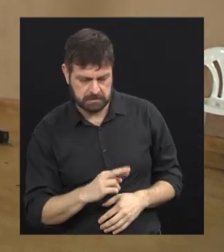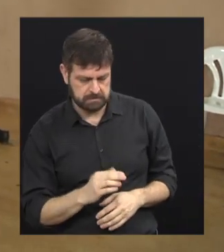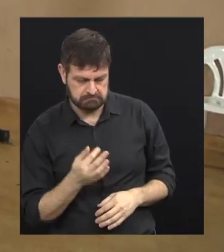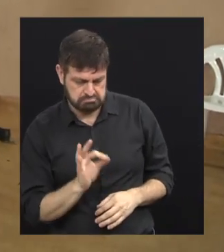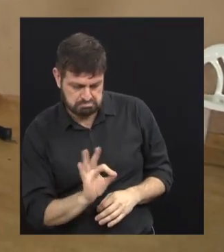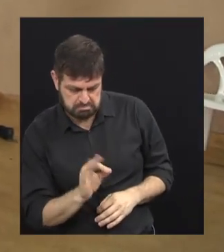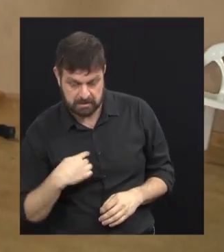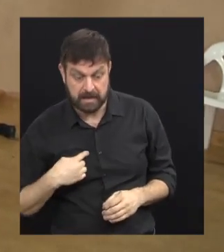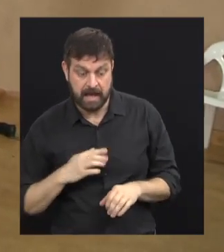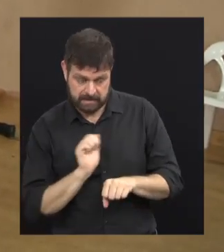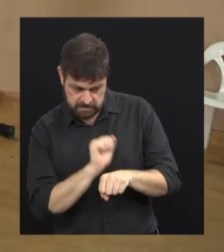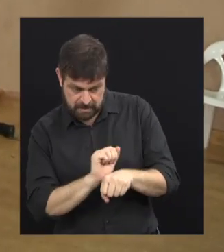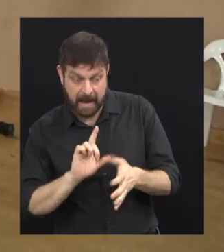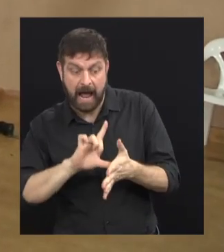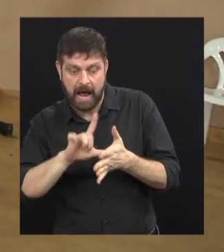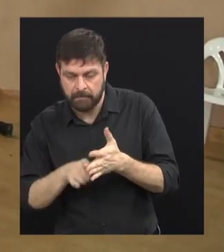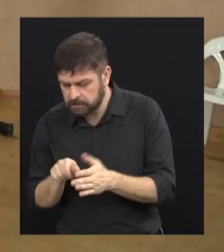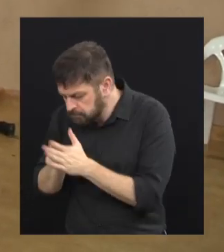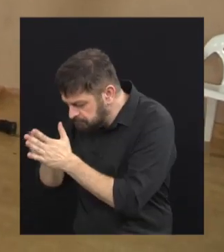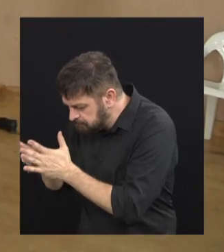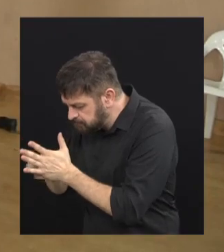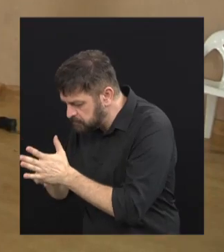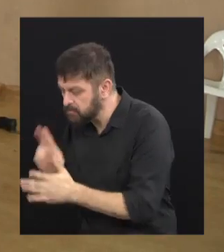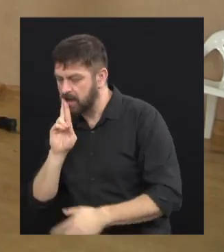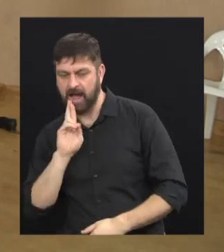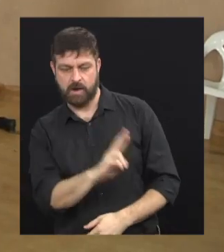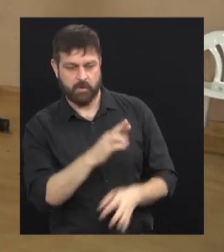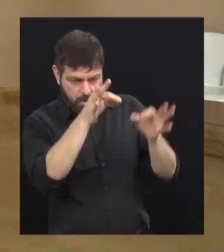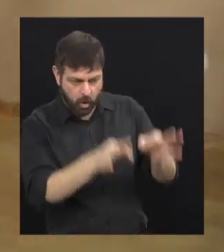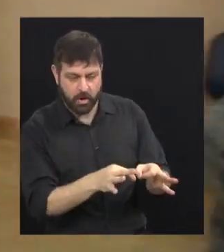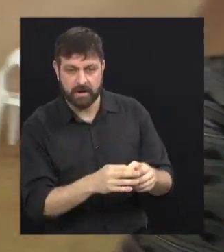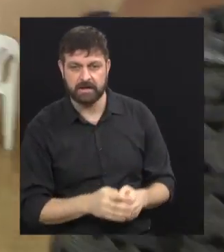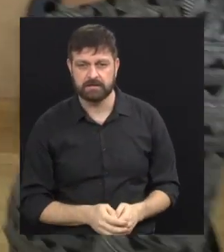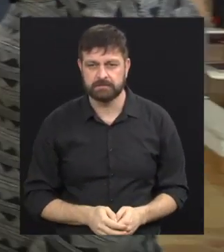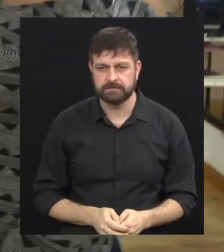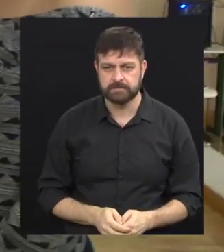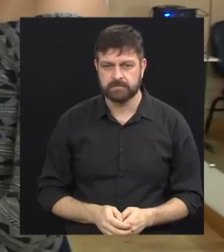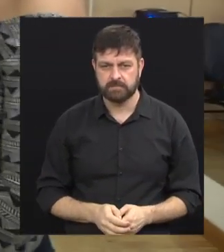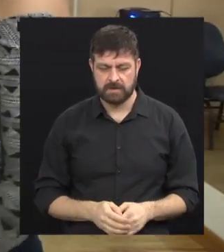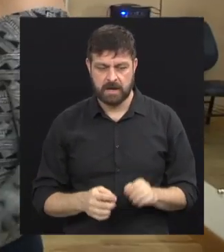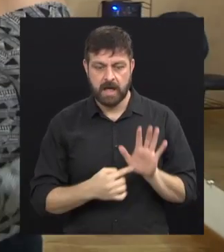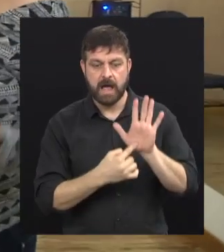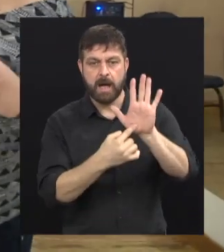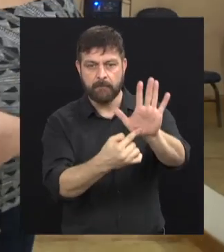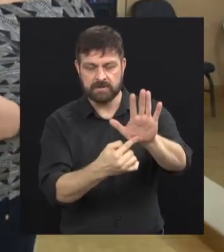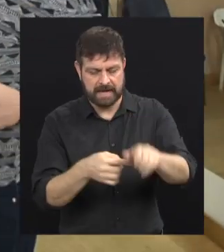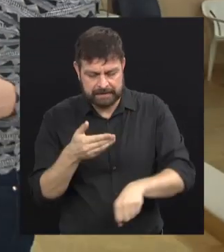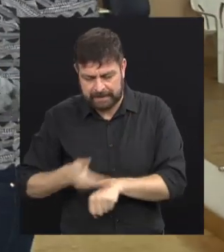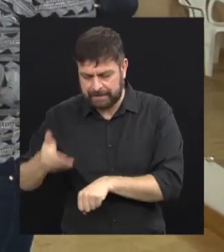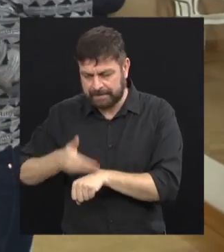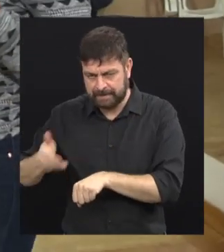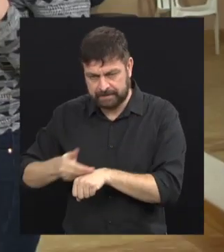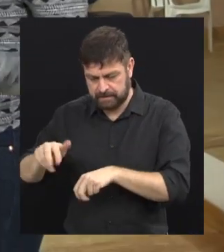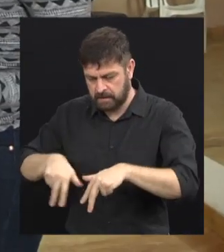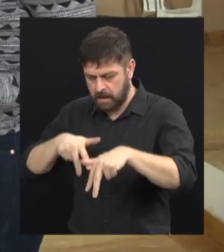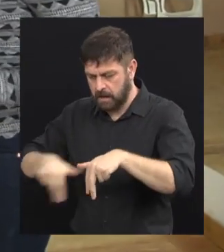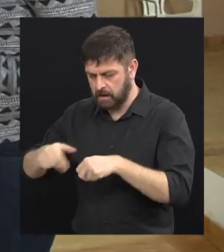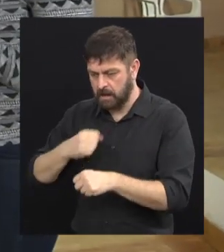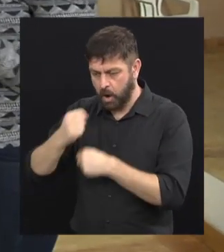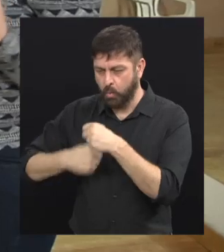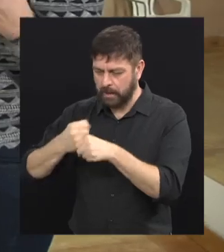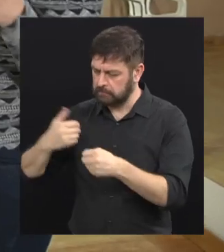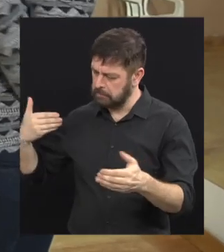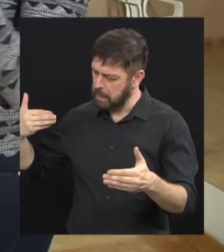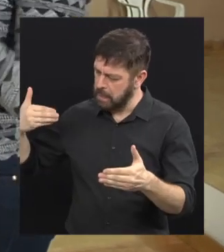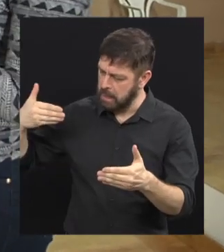pesquisada na próxima aula. Eu falo sobre o assunto. E com relação às apresentações? Vocês ensaiam as coreografias ao longo do ano.